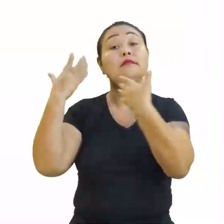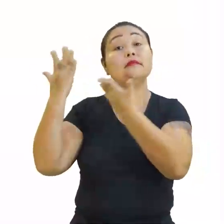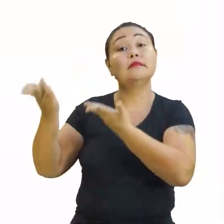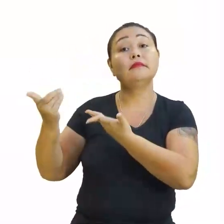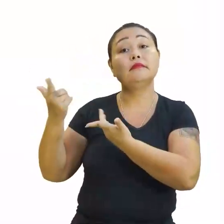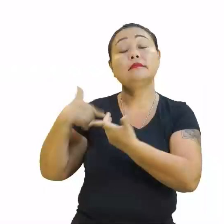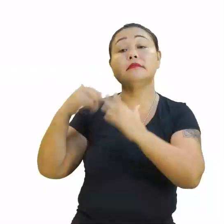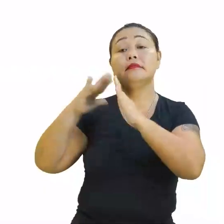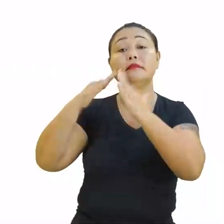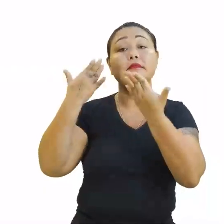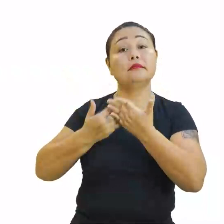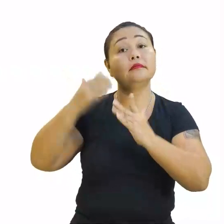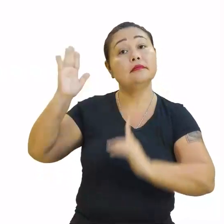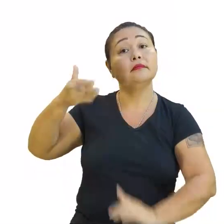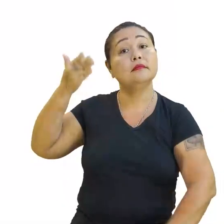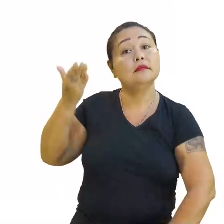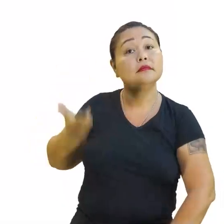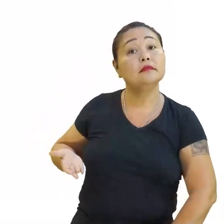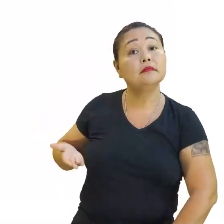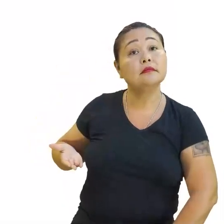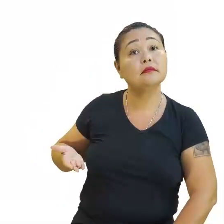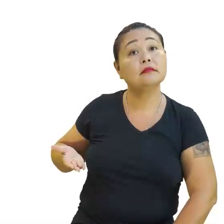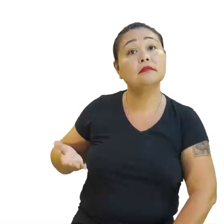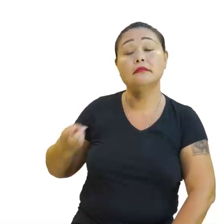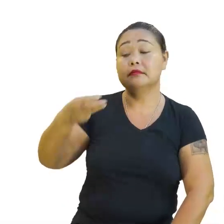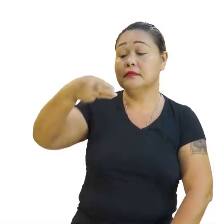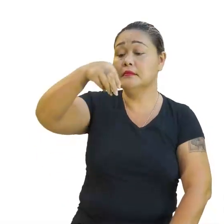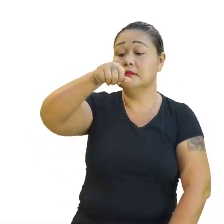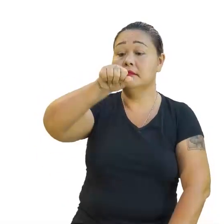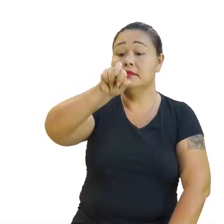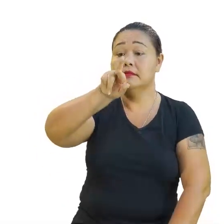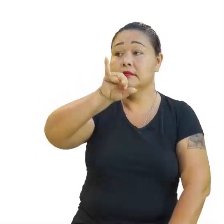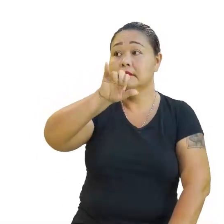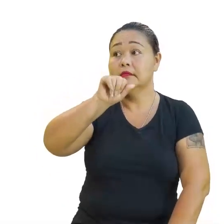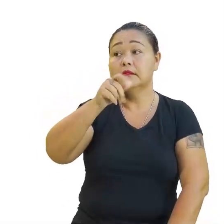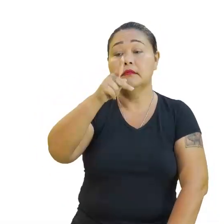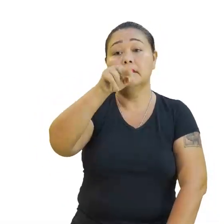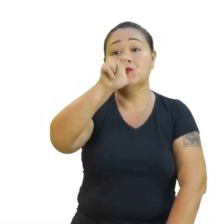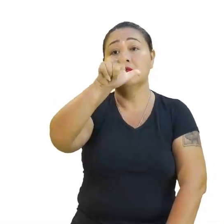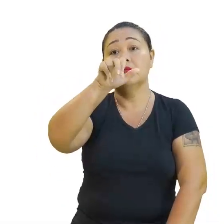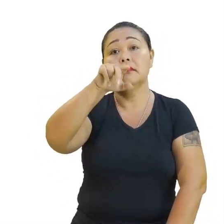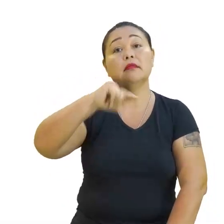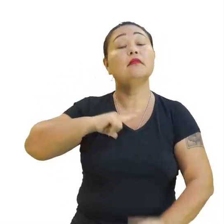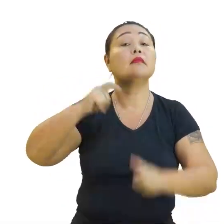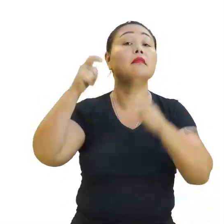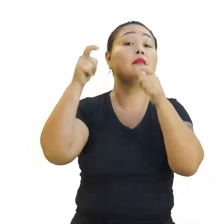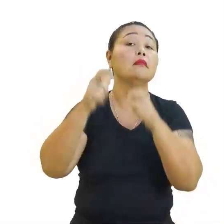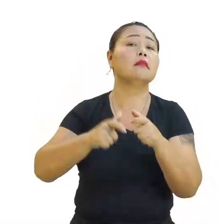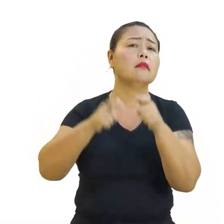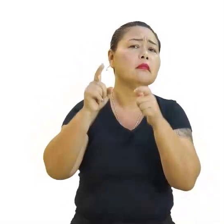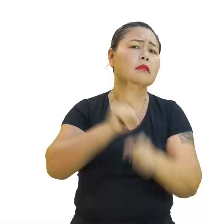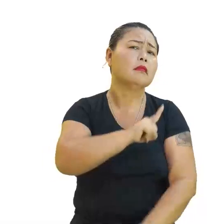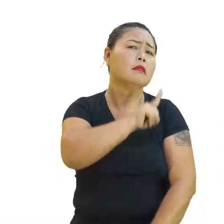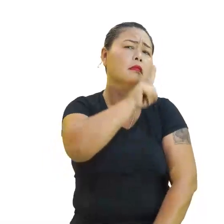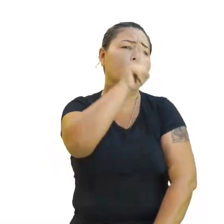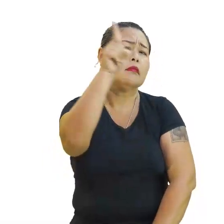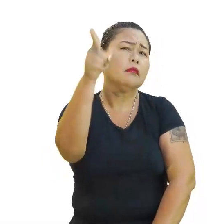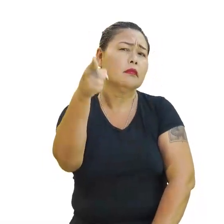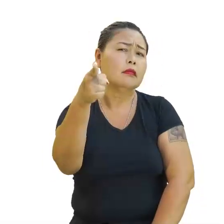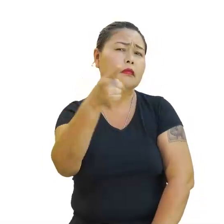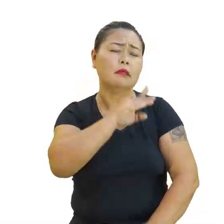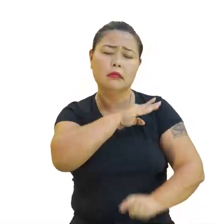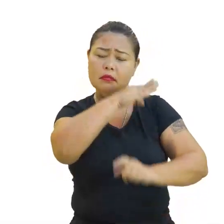A escola homenageada de hoje é a Escola Maria Paulina. Onde fica, professor Maurício? Fica lá no extremo,